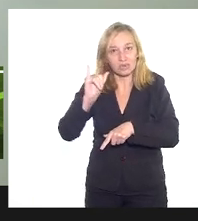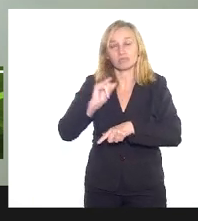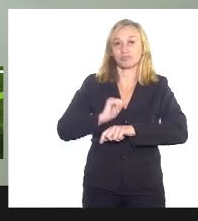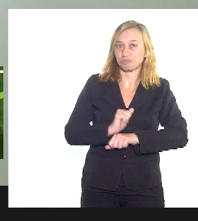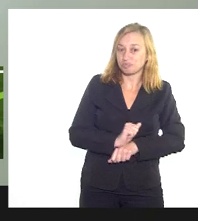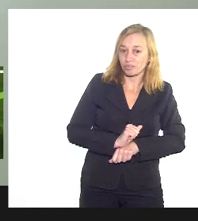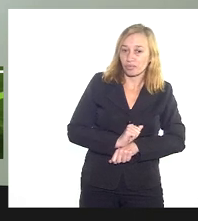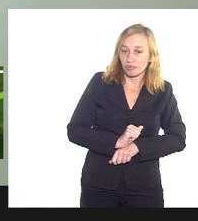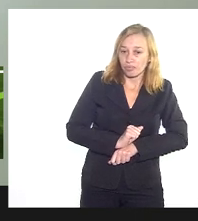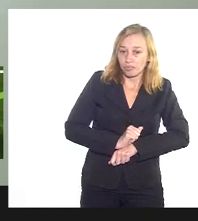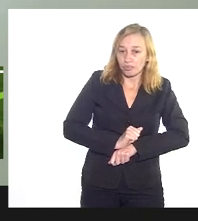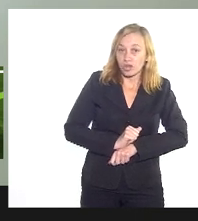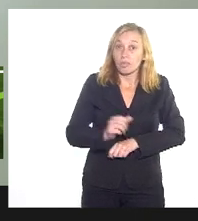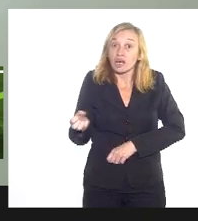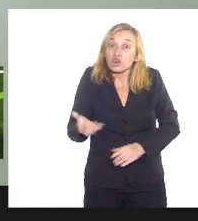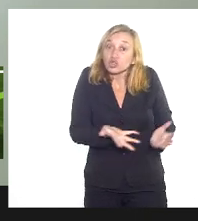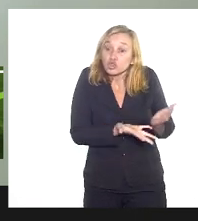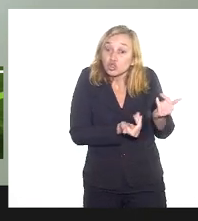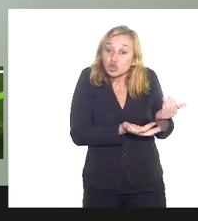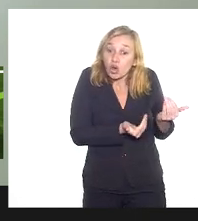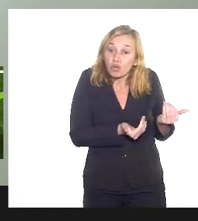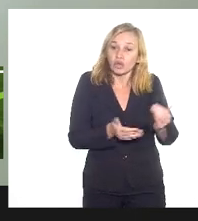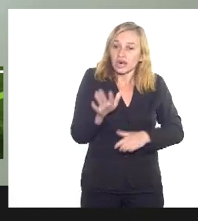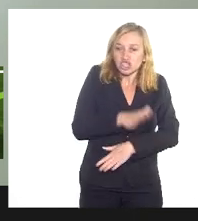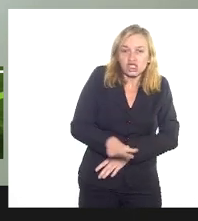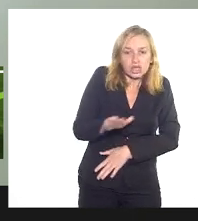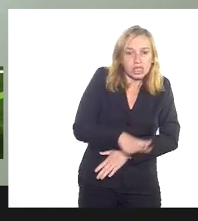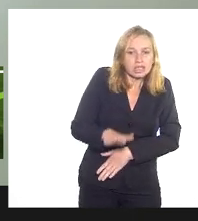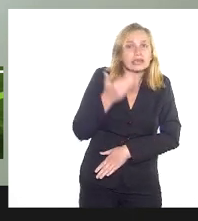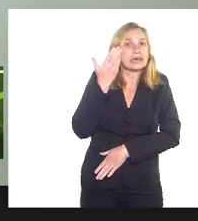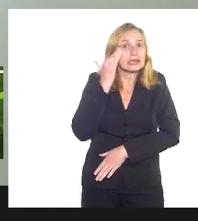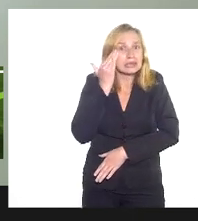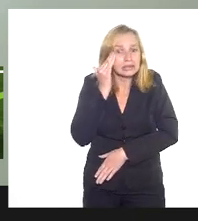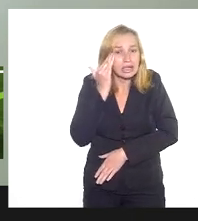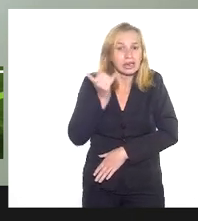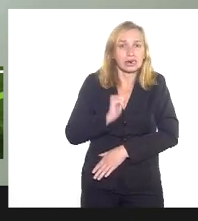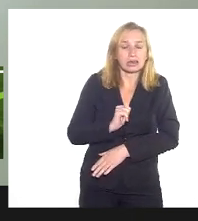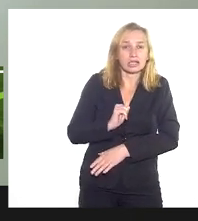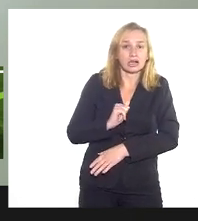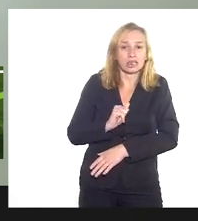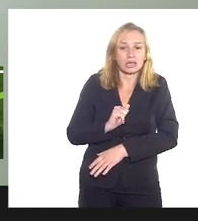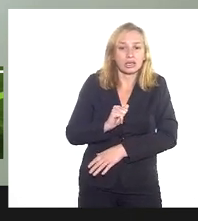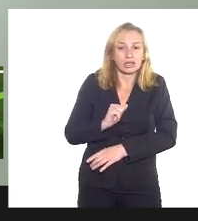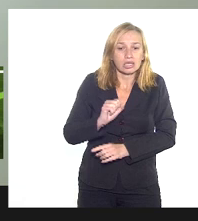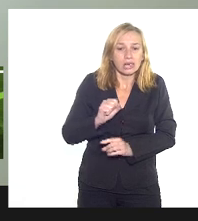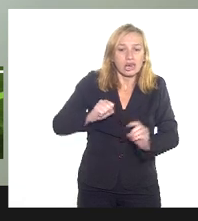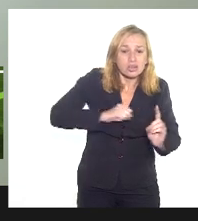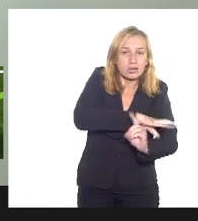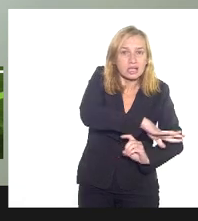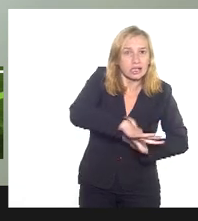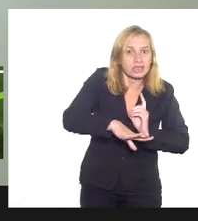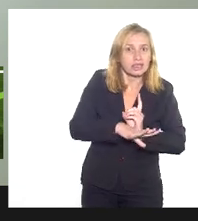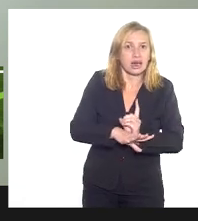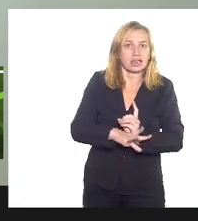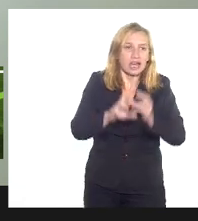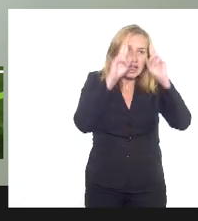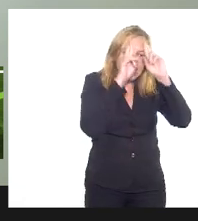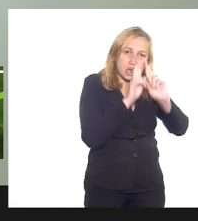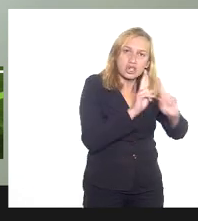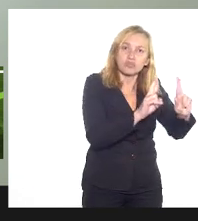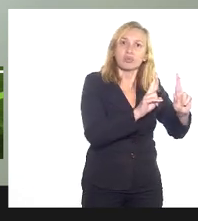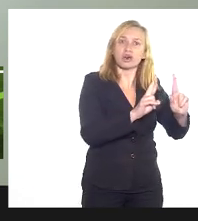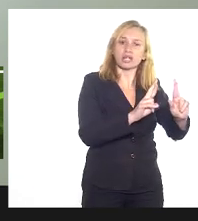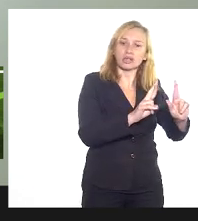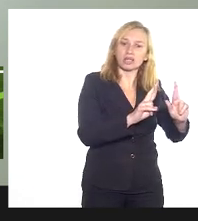para que os jovens, as crianças compreendam o contexto social e compreendam o respeito